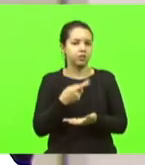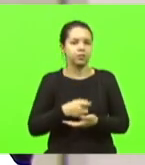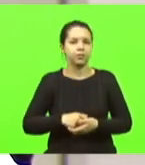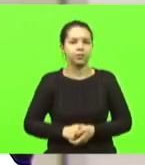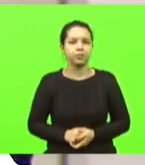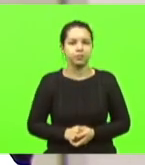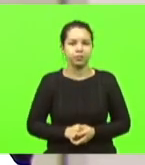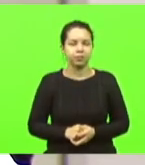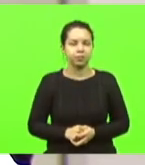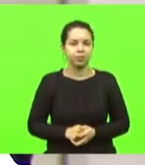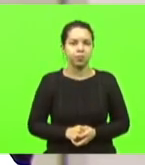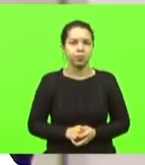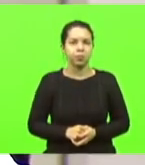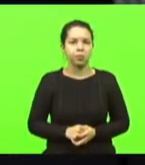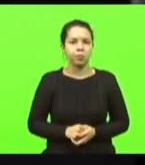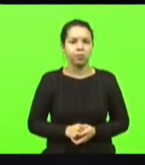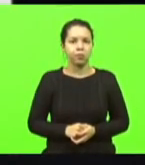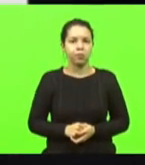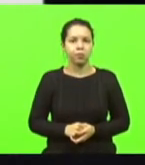Vossa senhoria